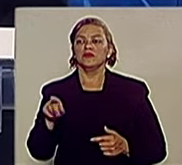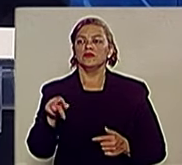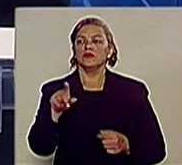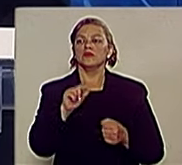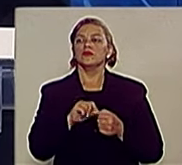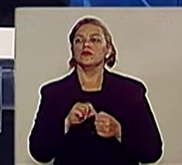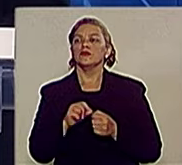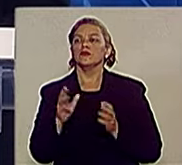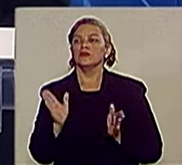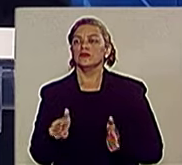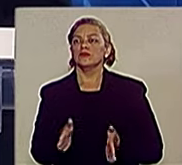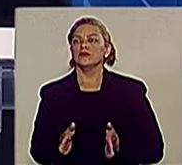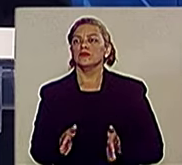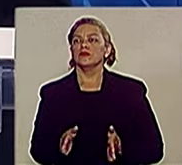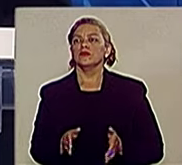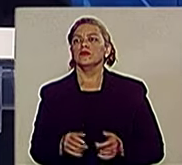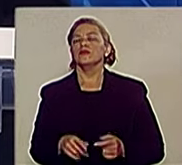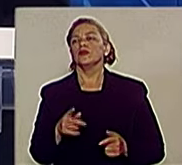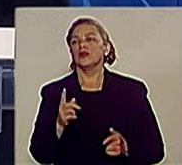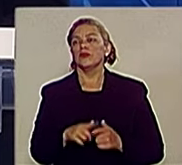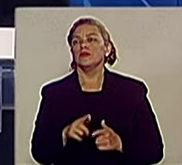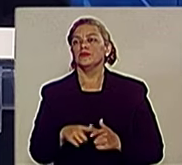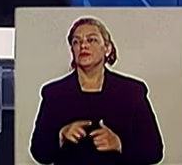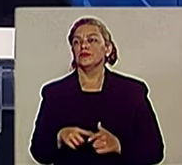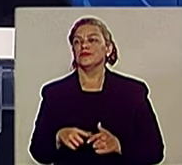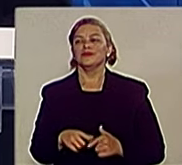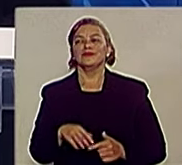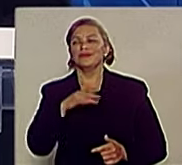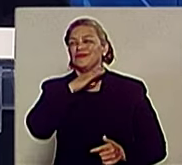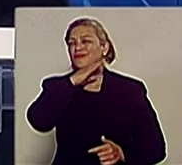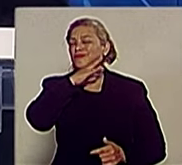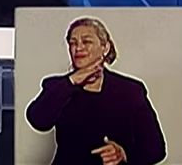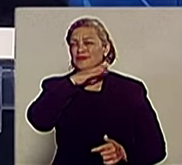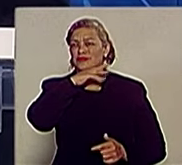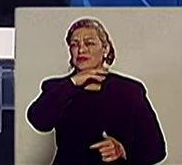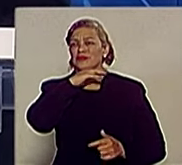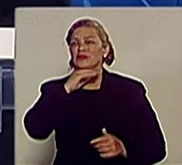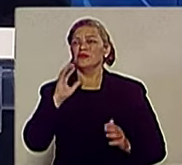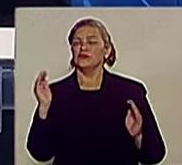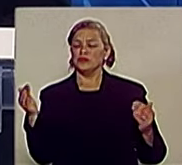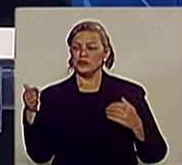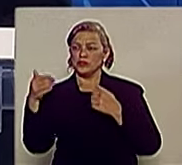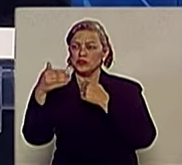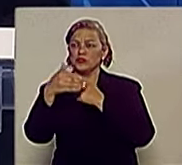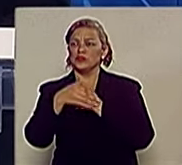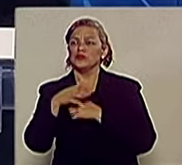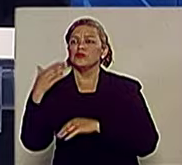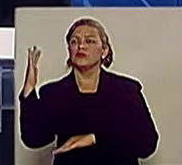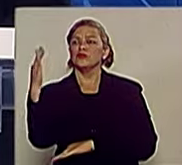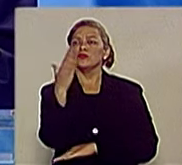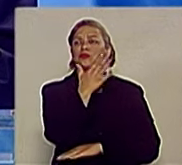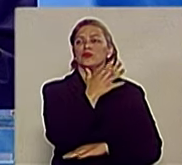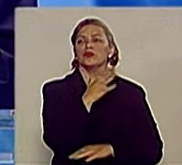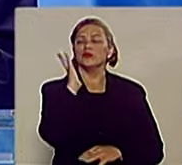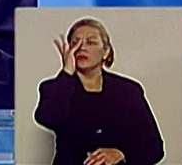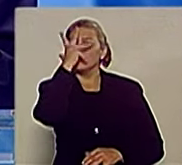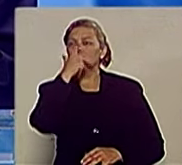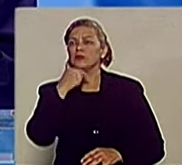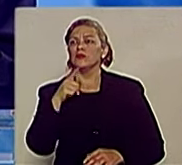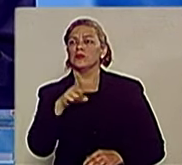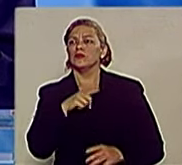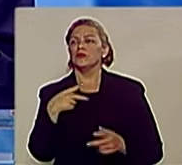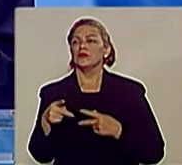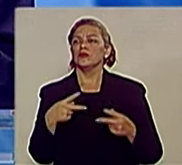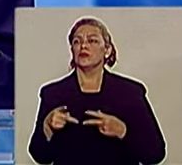feita. E mesmo porque os quiosques, então, é de uma coisa horrível, que cobre toda aquela paisagem belíssima que é o cartão postal de São José dos Campos. Um